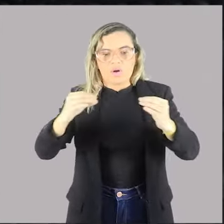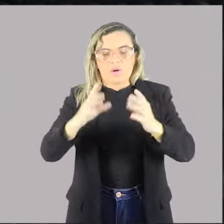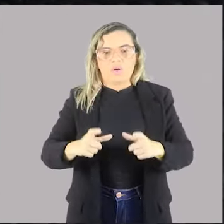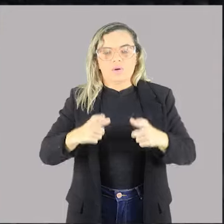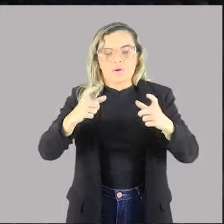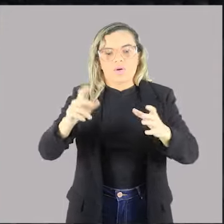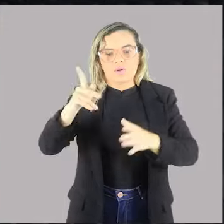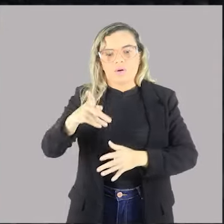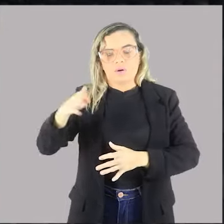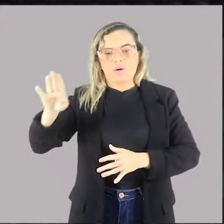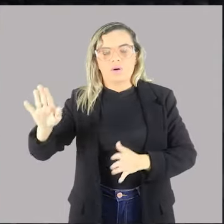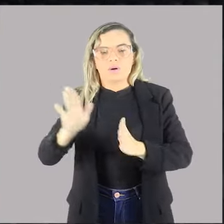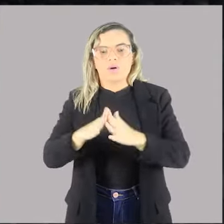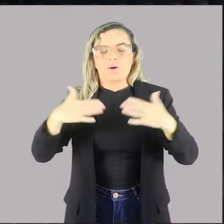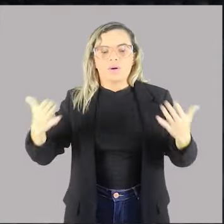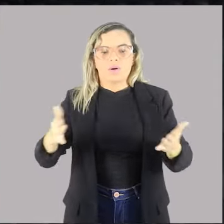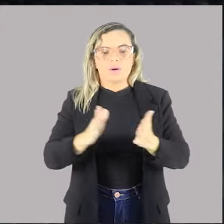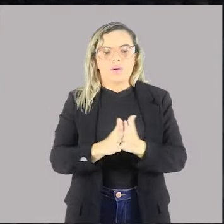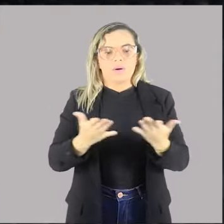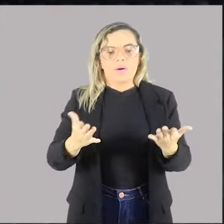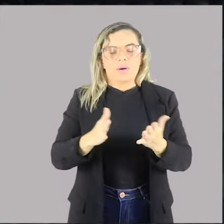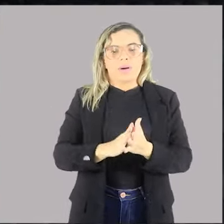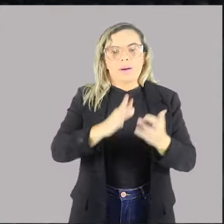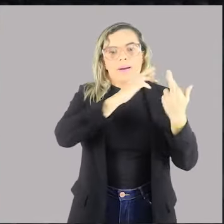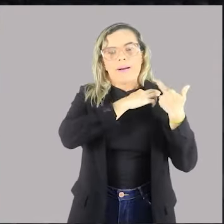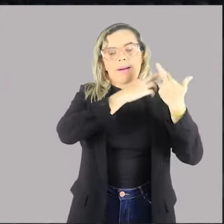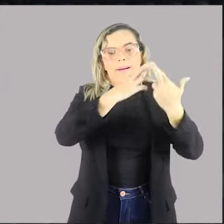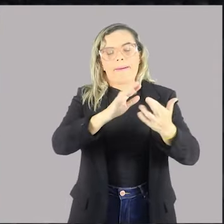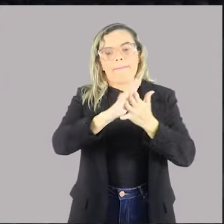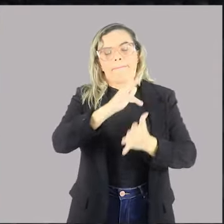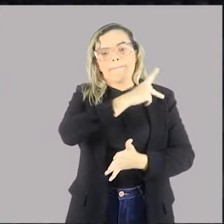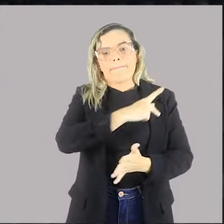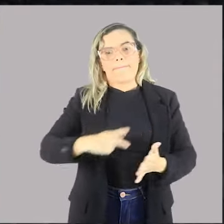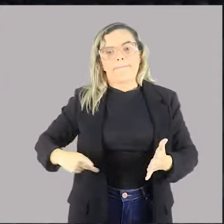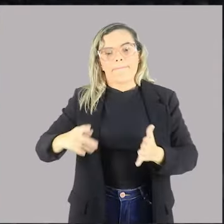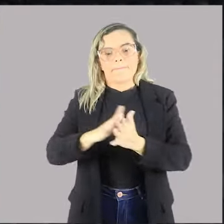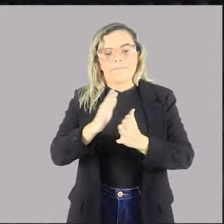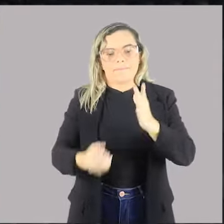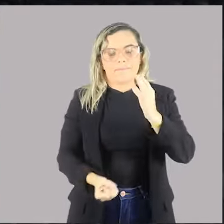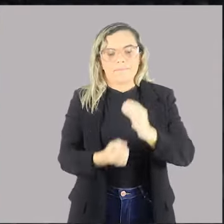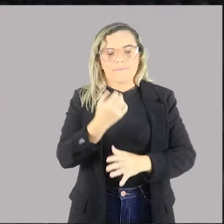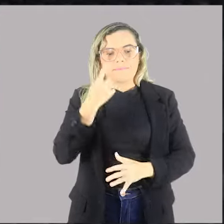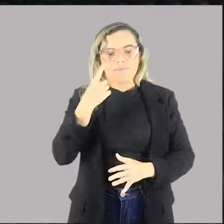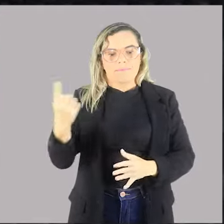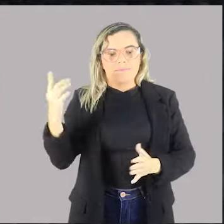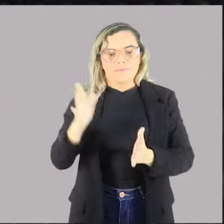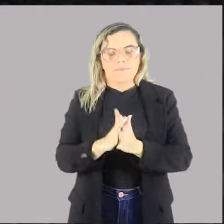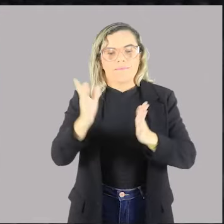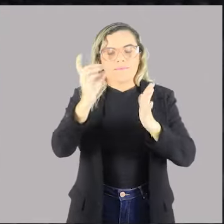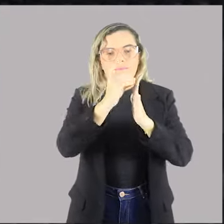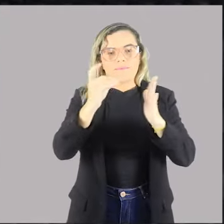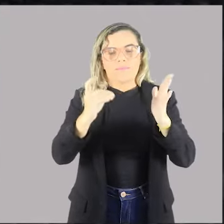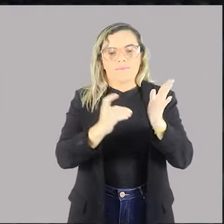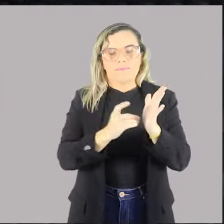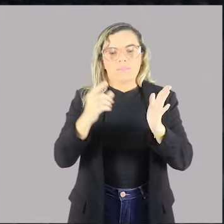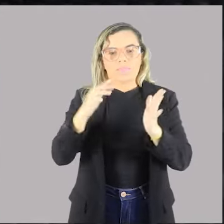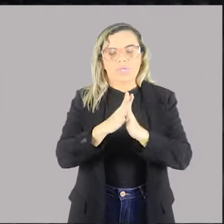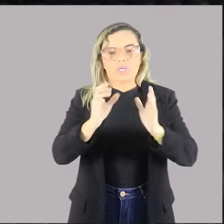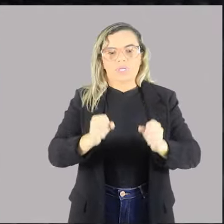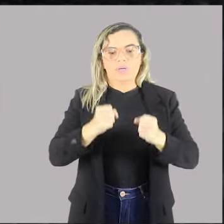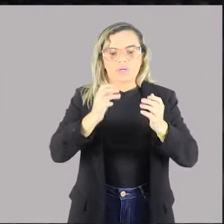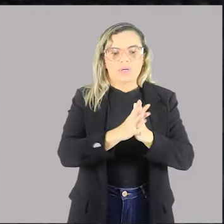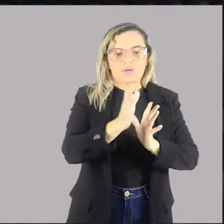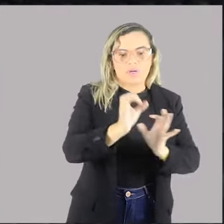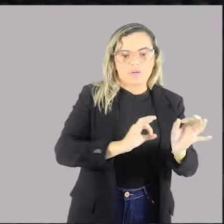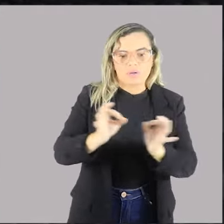Vamos lá. Compete privativamente ao presidente criar, portanto, um decreto que trate de